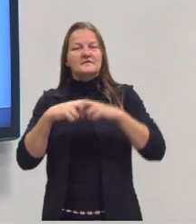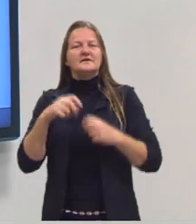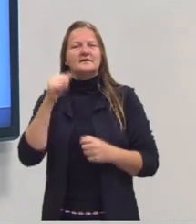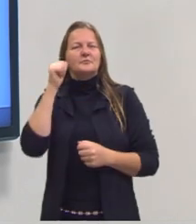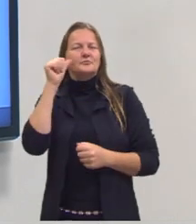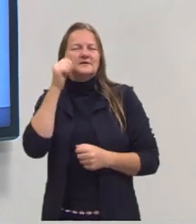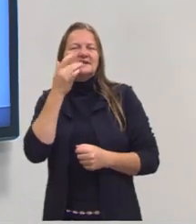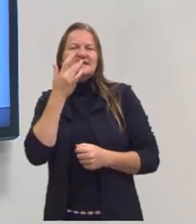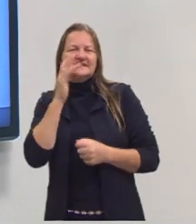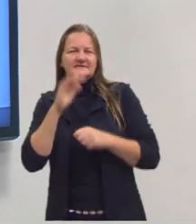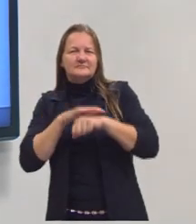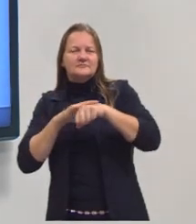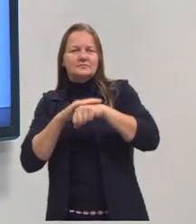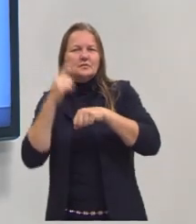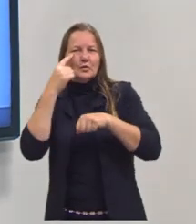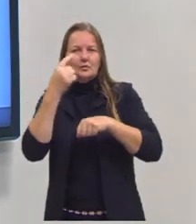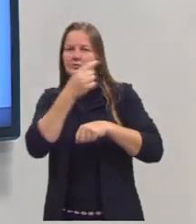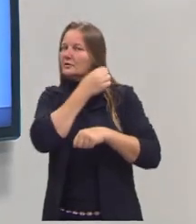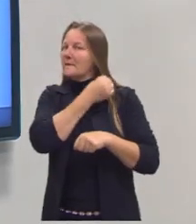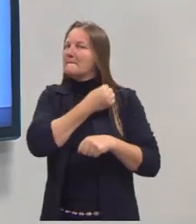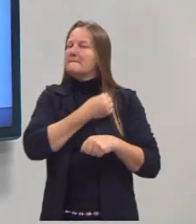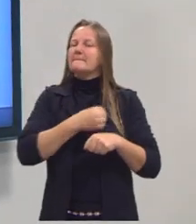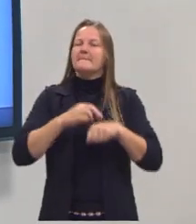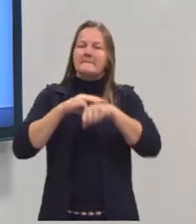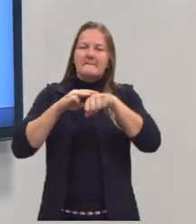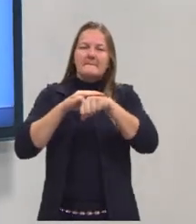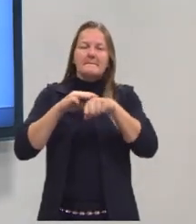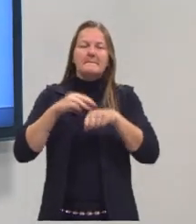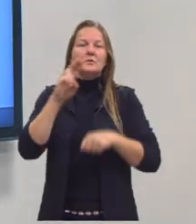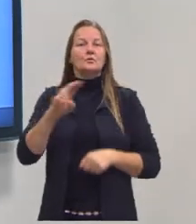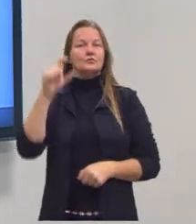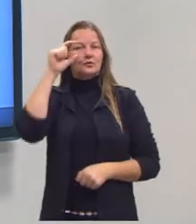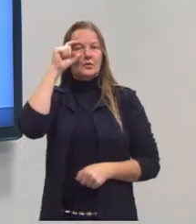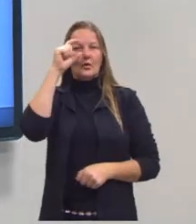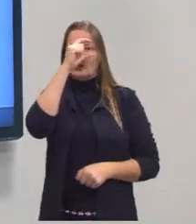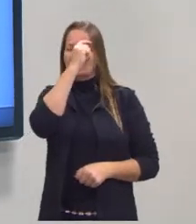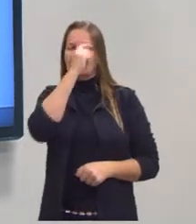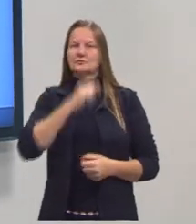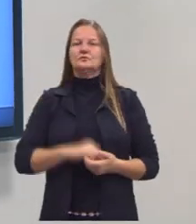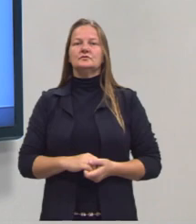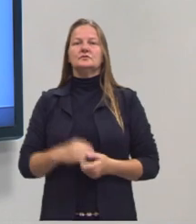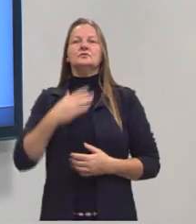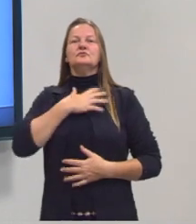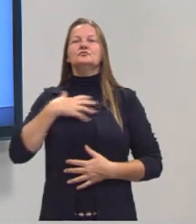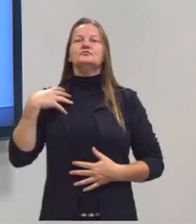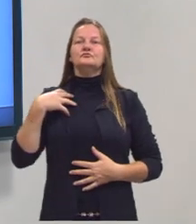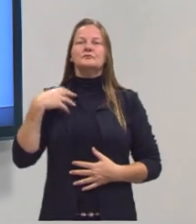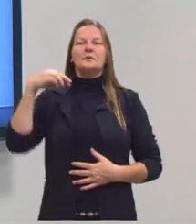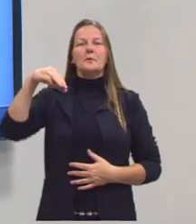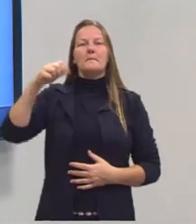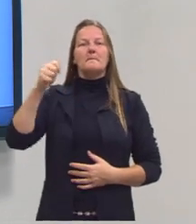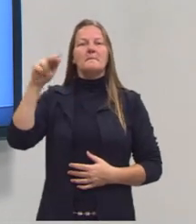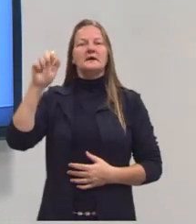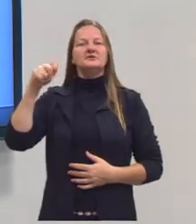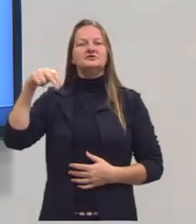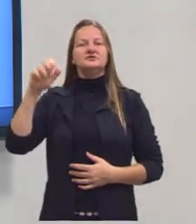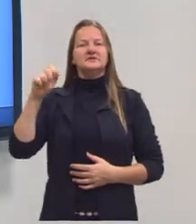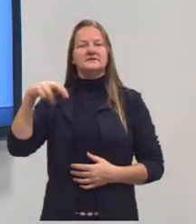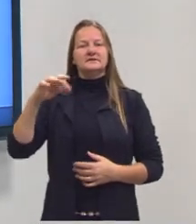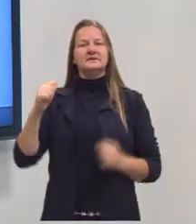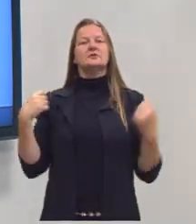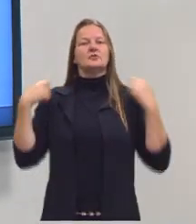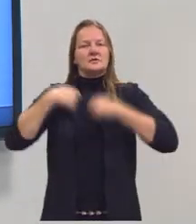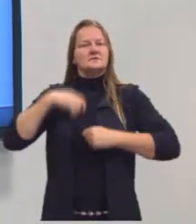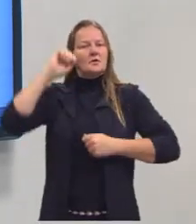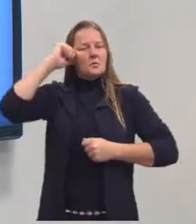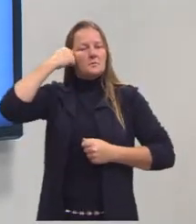cabelos e olhos castanhos, uso óculos, estou vestindo a camiseta do Pré-ENEM na cor magenta e um casaco preto.